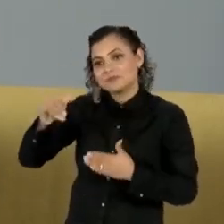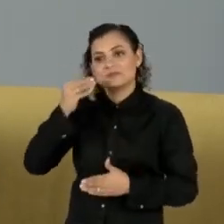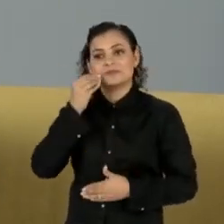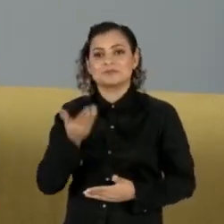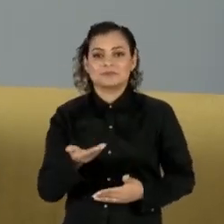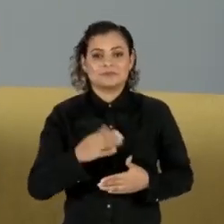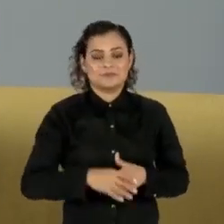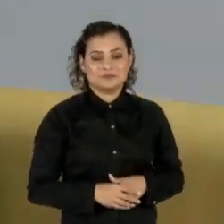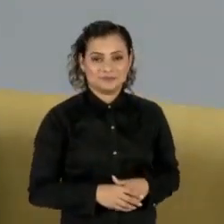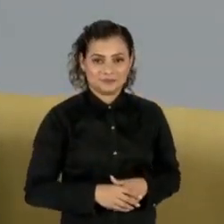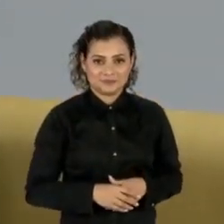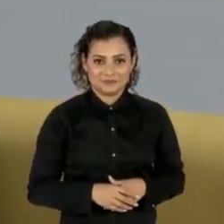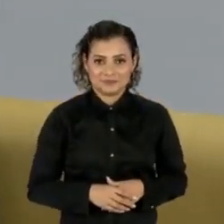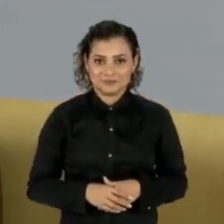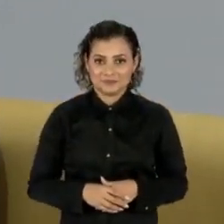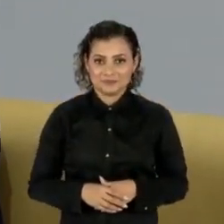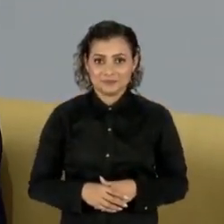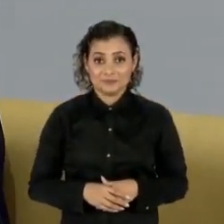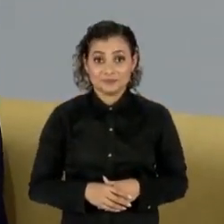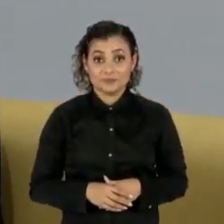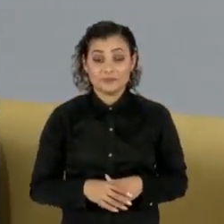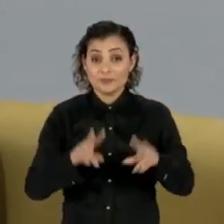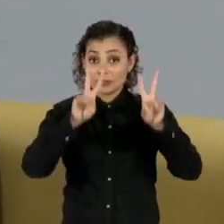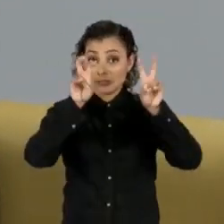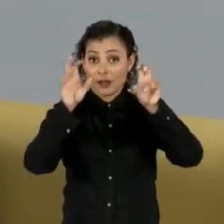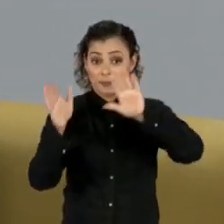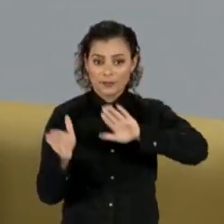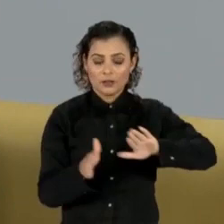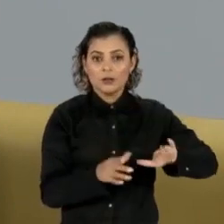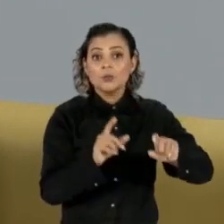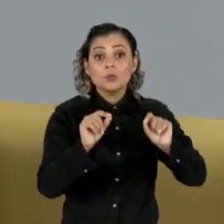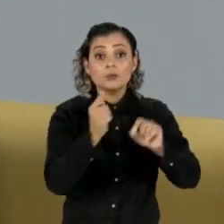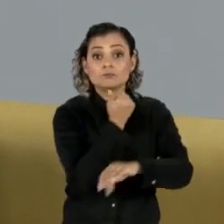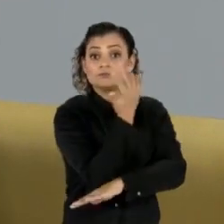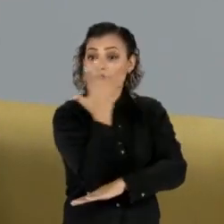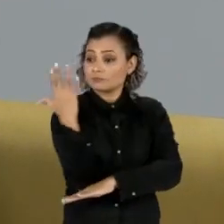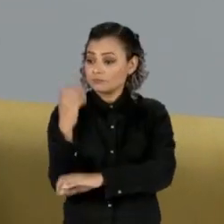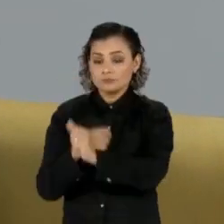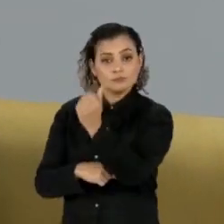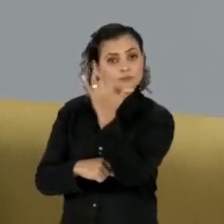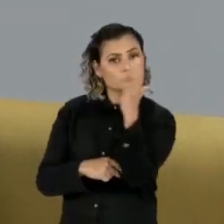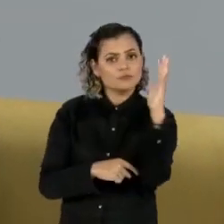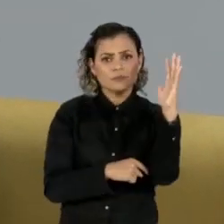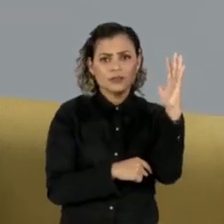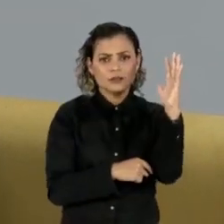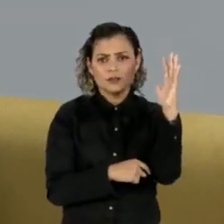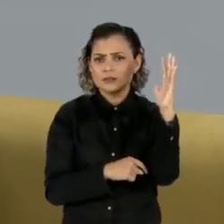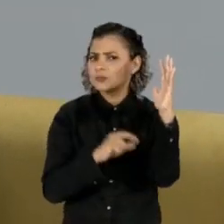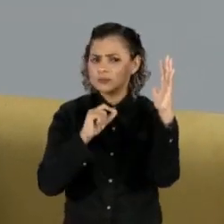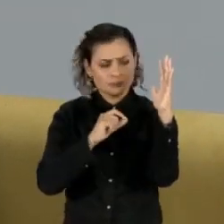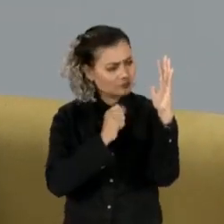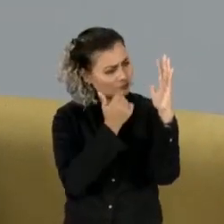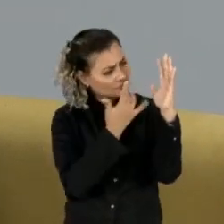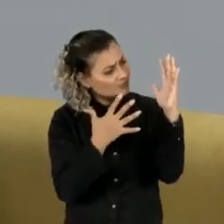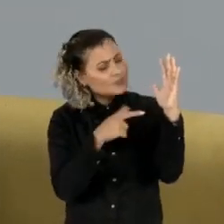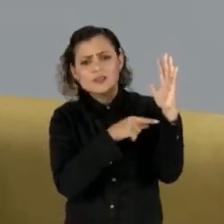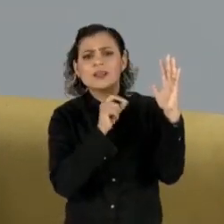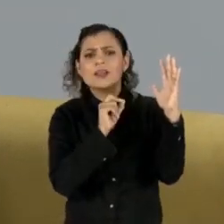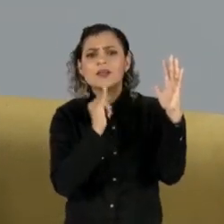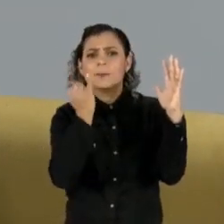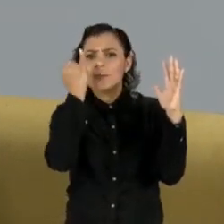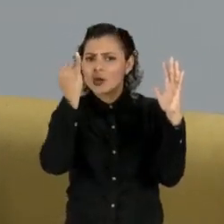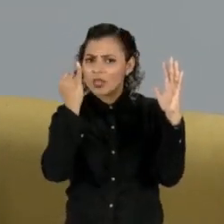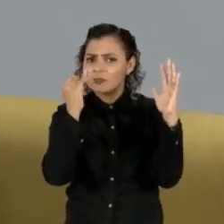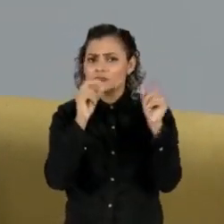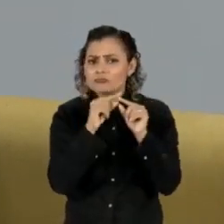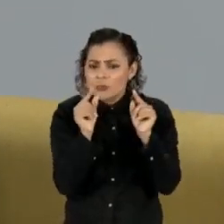oportunidade. Valeu. Quando a gente muda de assunto, para falar de meio ambiente, de um agente fundamental no meio ambiente, mas